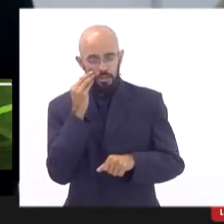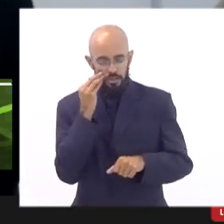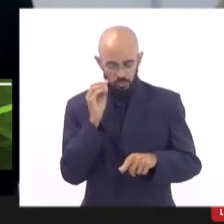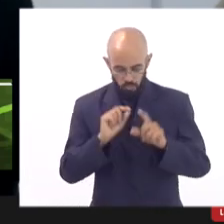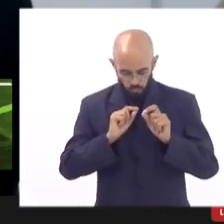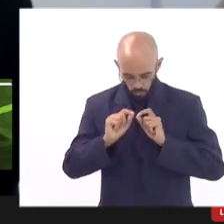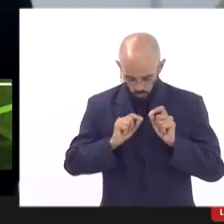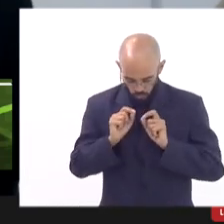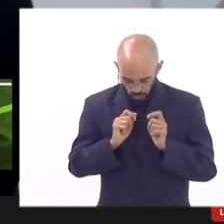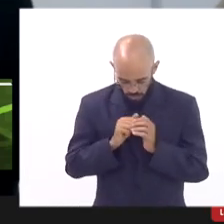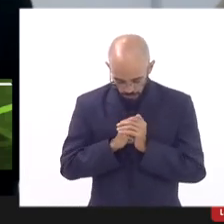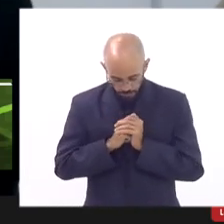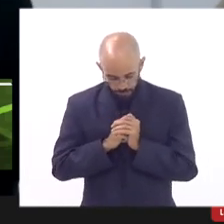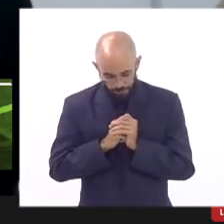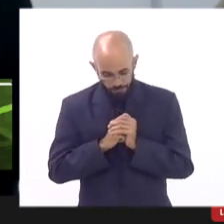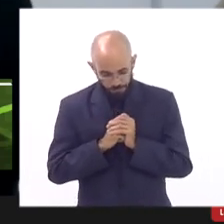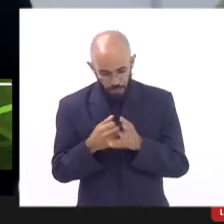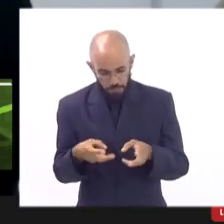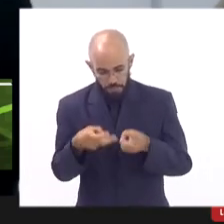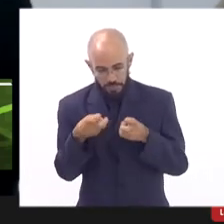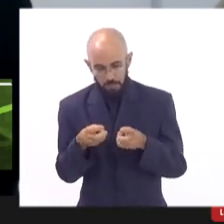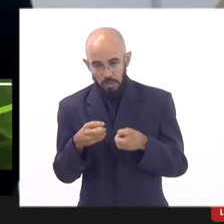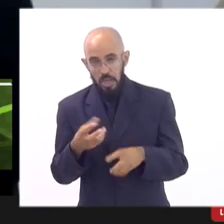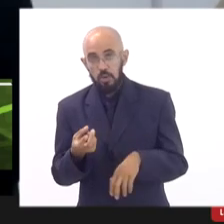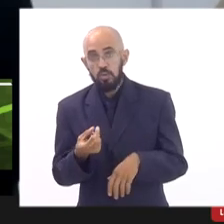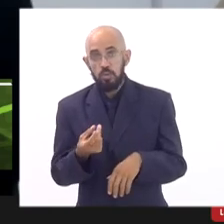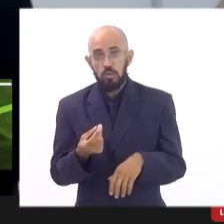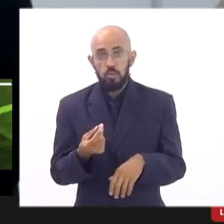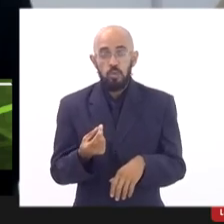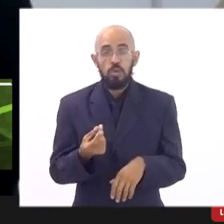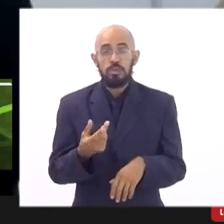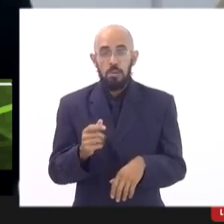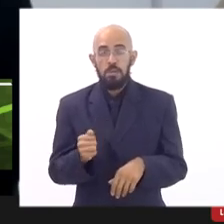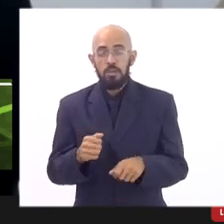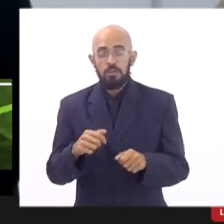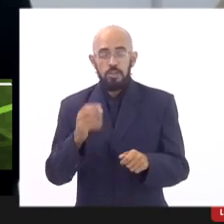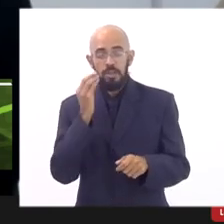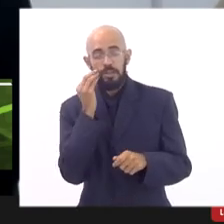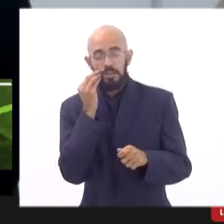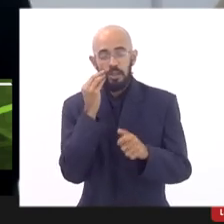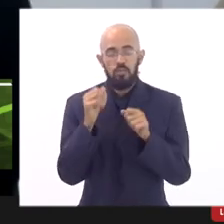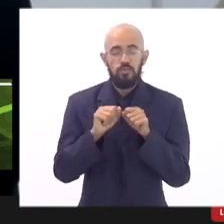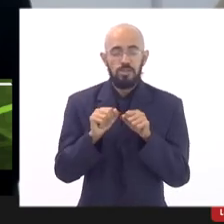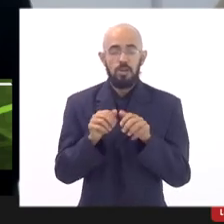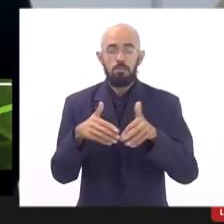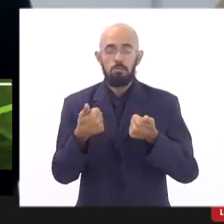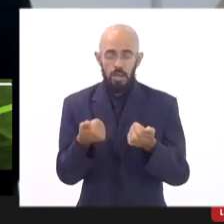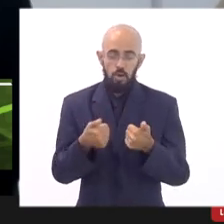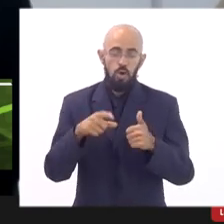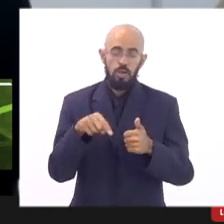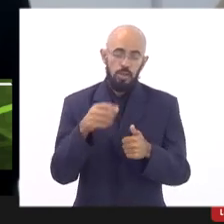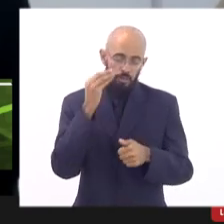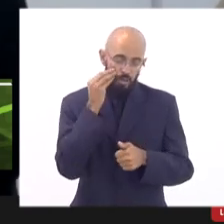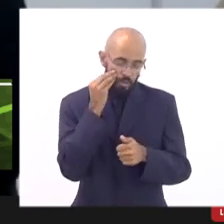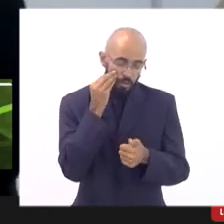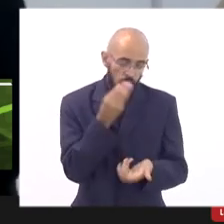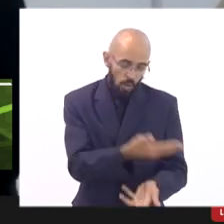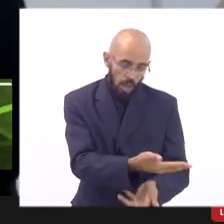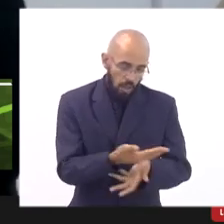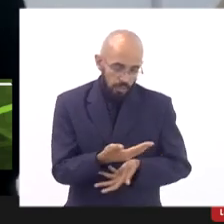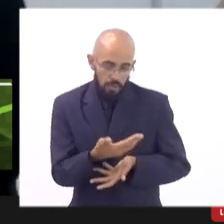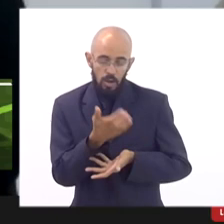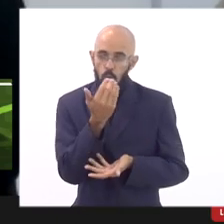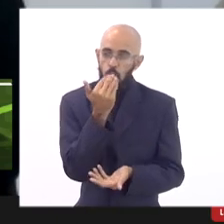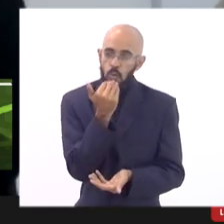nossa questão orçamentária fazer o melhor que a gente pode para tentar atender os alunos aí com uma